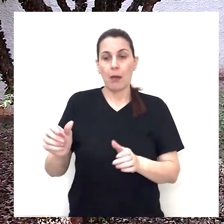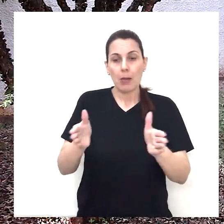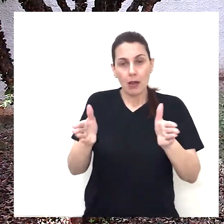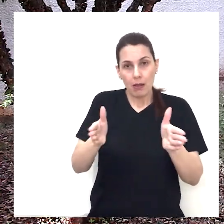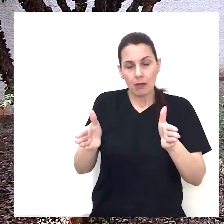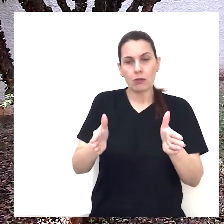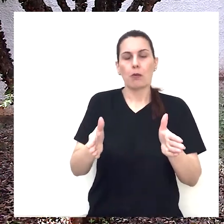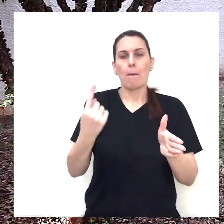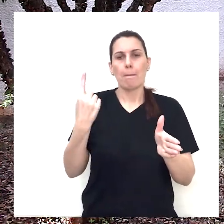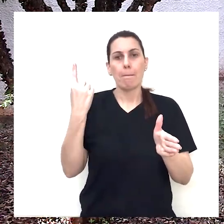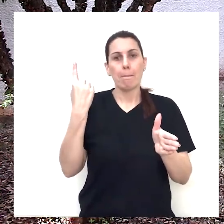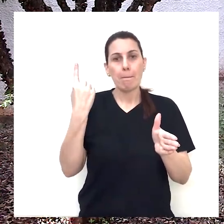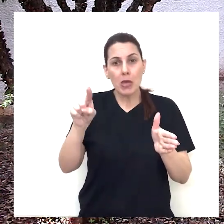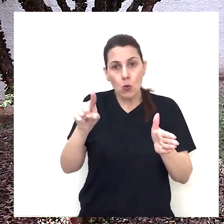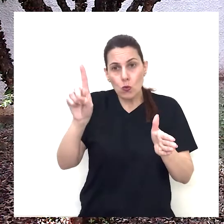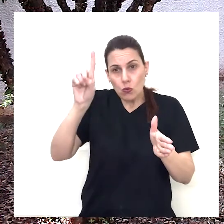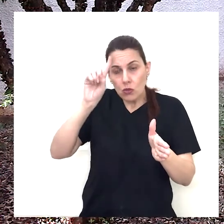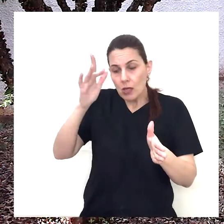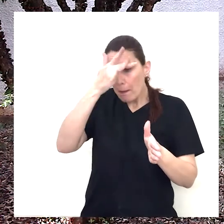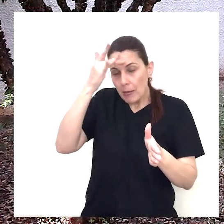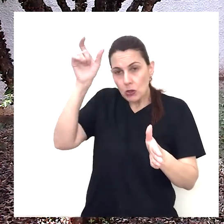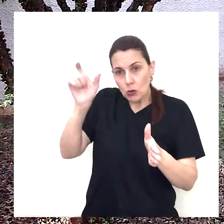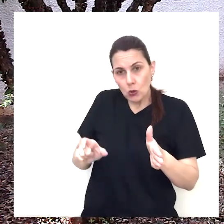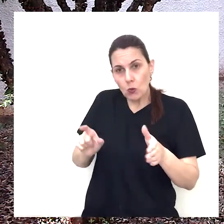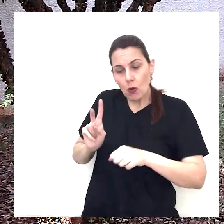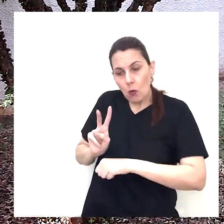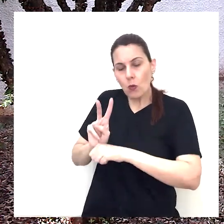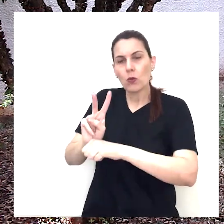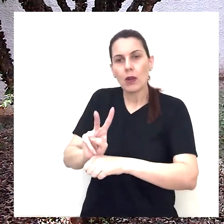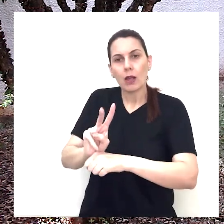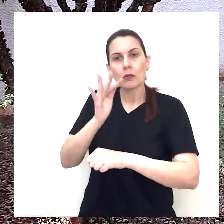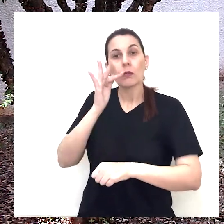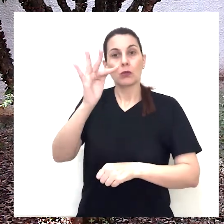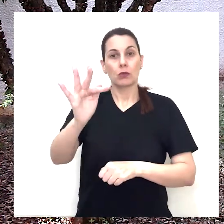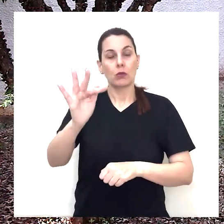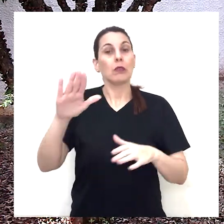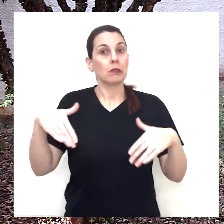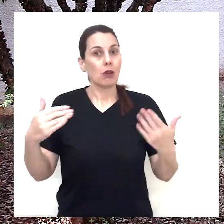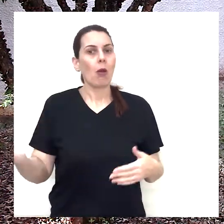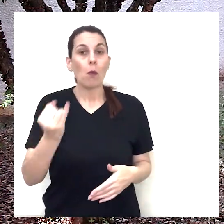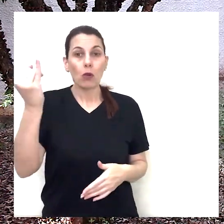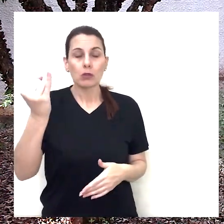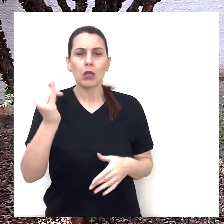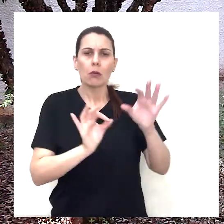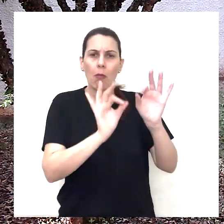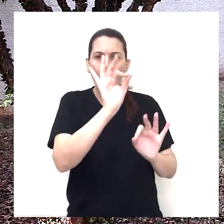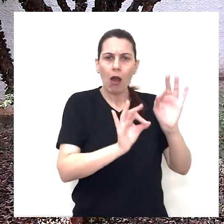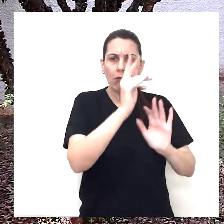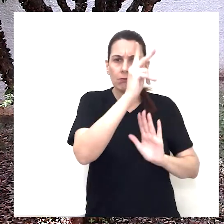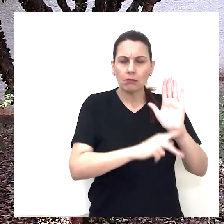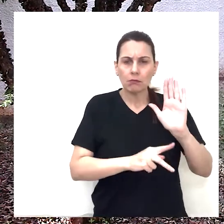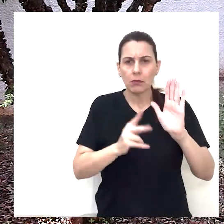da pessoa, nós vamos estar segurando o futuro dela. Então é importante que nós tenhamos programas